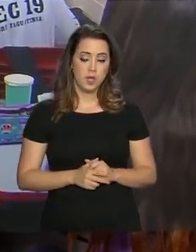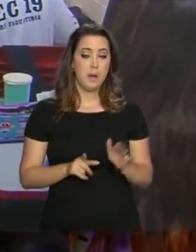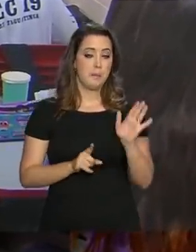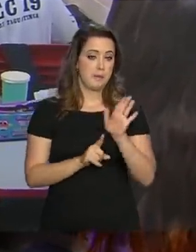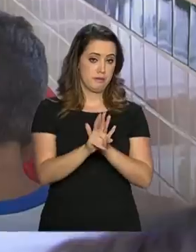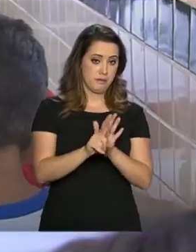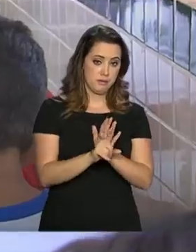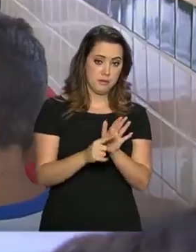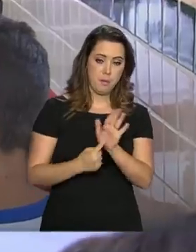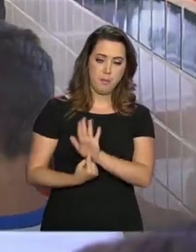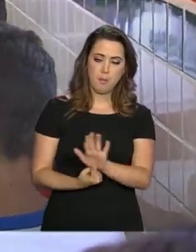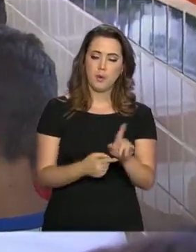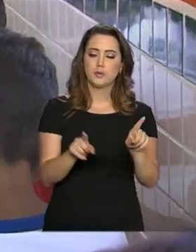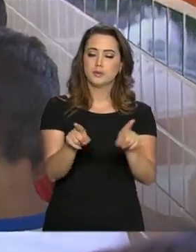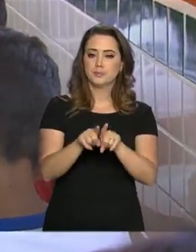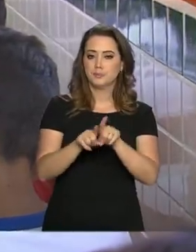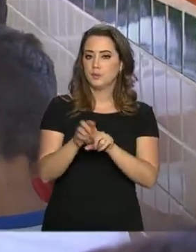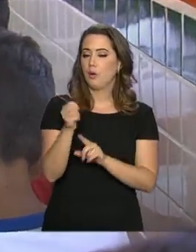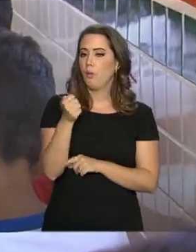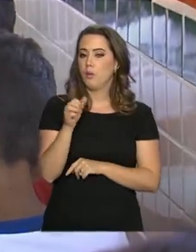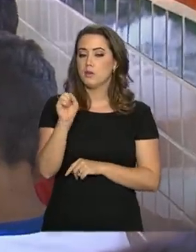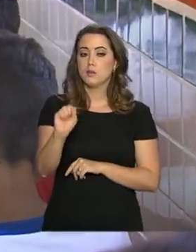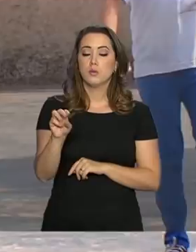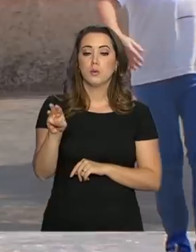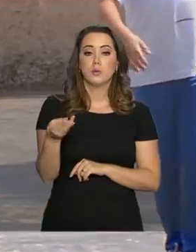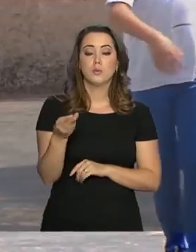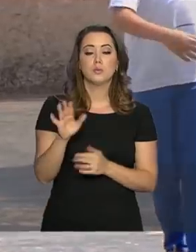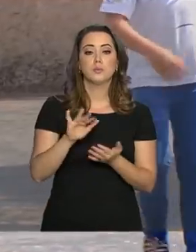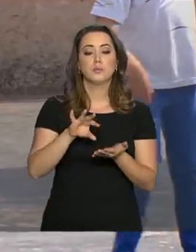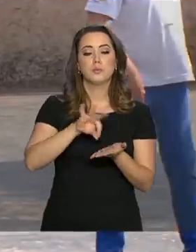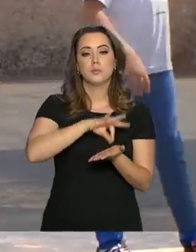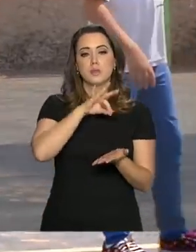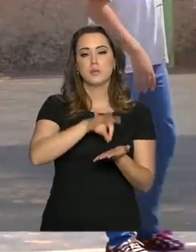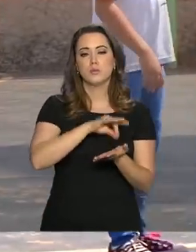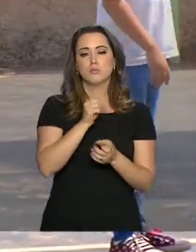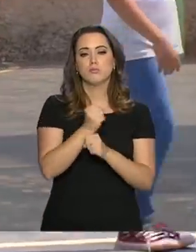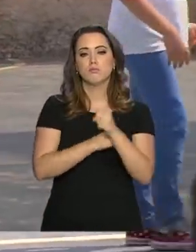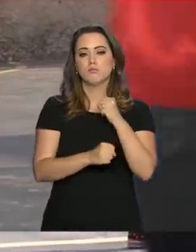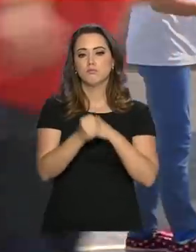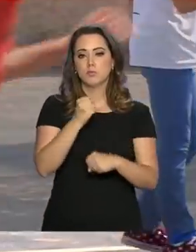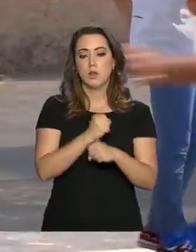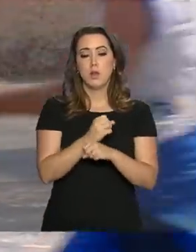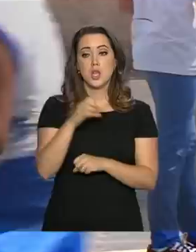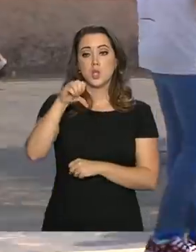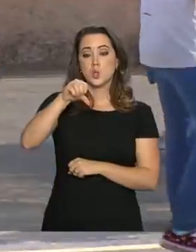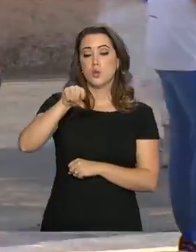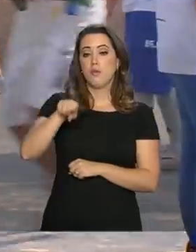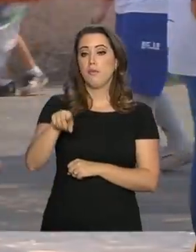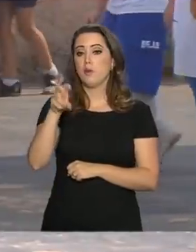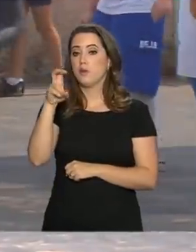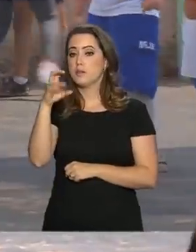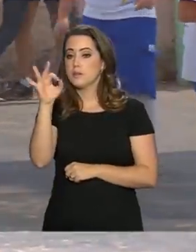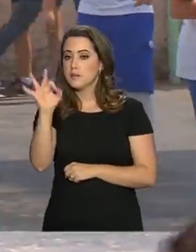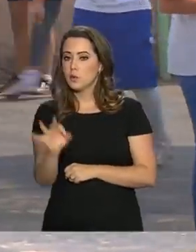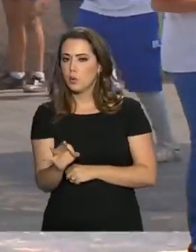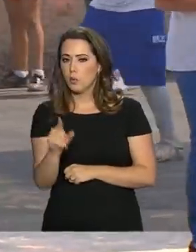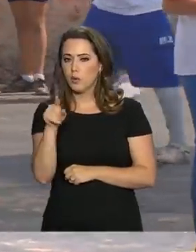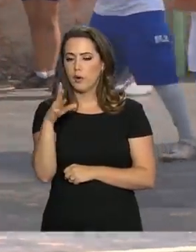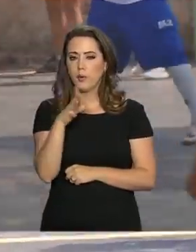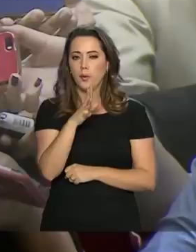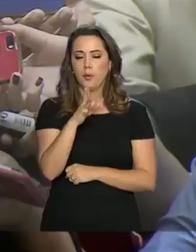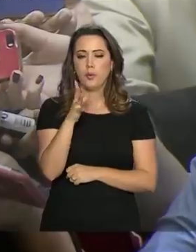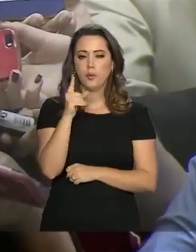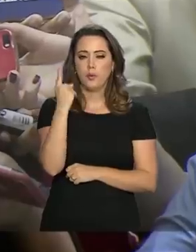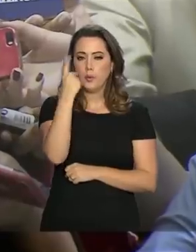2018, das quase 8 milhões de matrículas no ensino médio do ano passado, 9,5% são em tempo